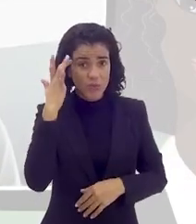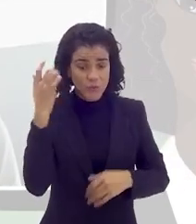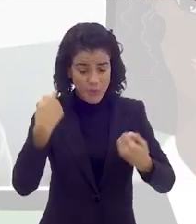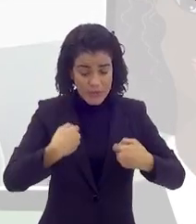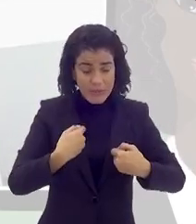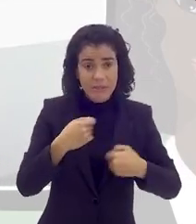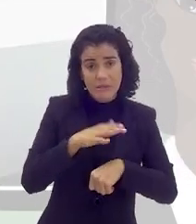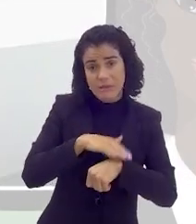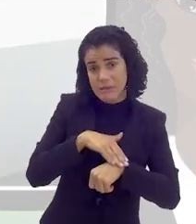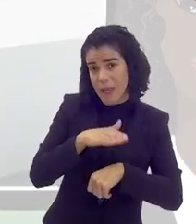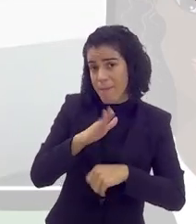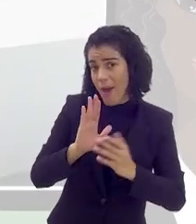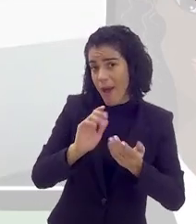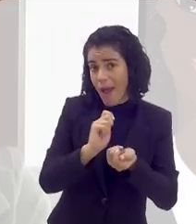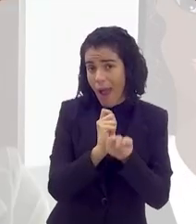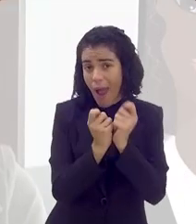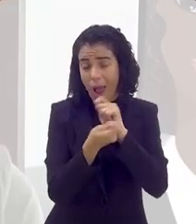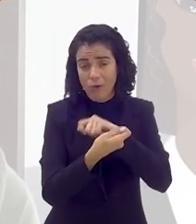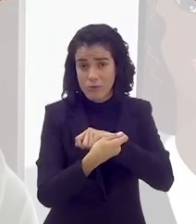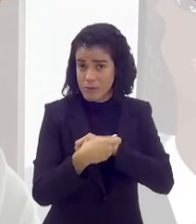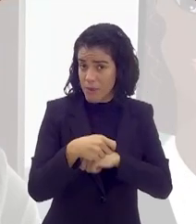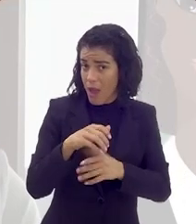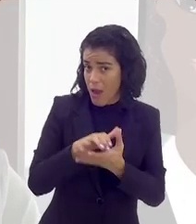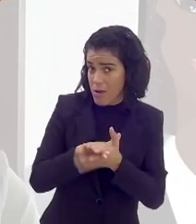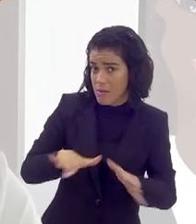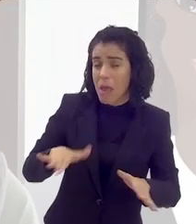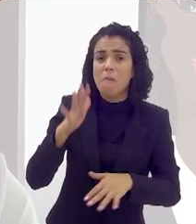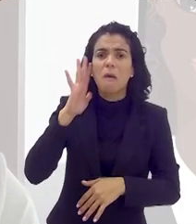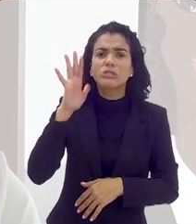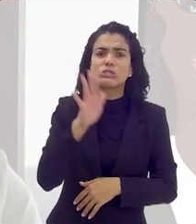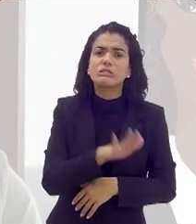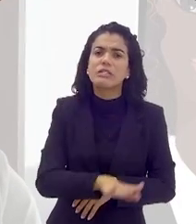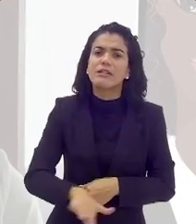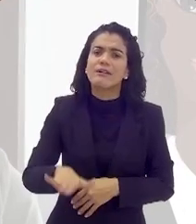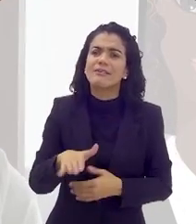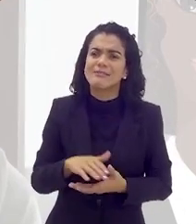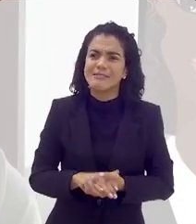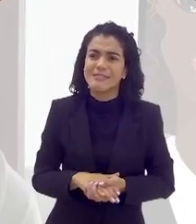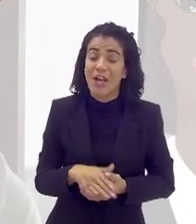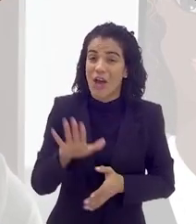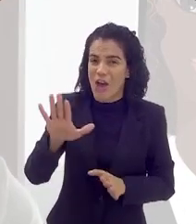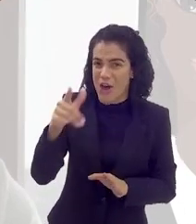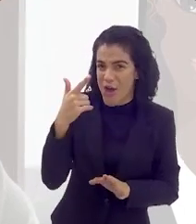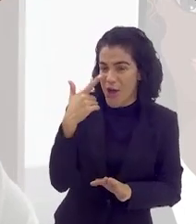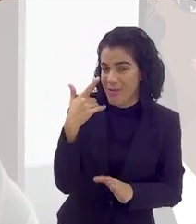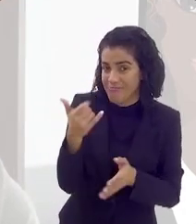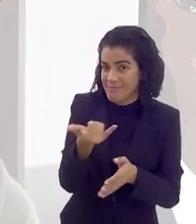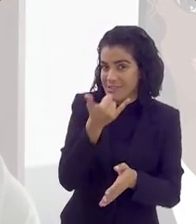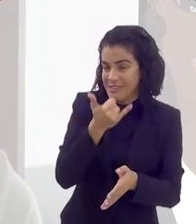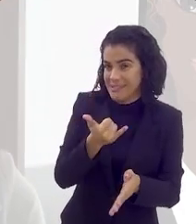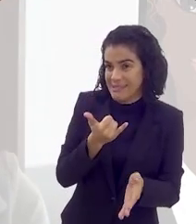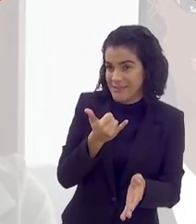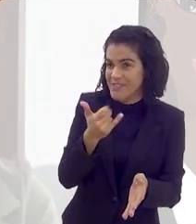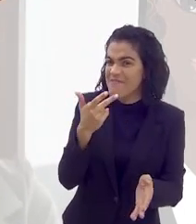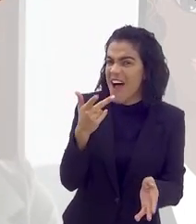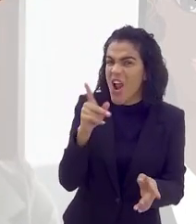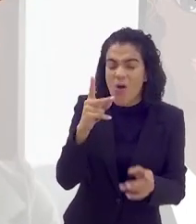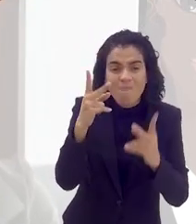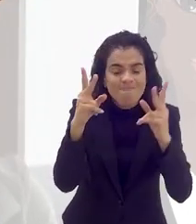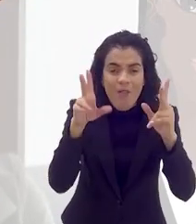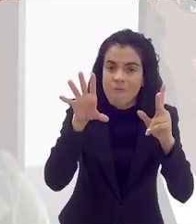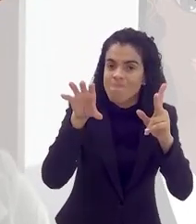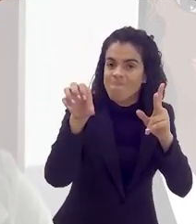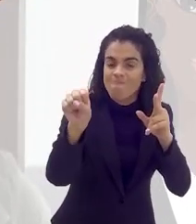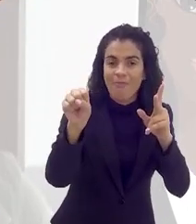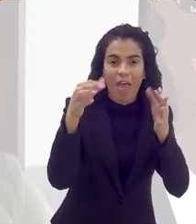precisa de tempo para se acostumar com a separação. Por que com a criança vai ser rápido? A criança precisa ser conquistada. Denise, olha só. Desculpa te interromper, mas você